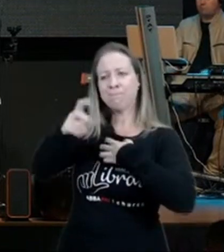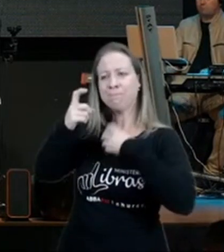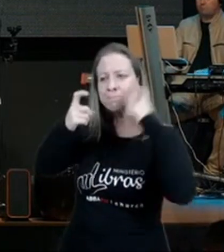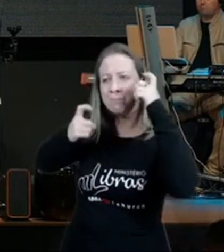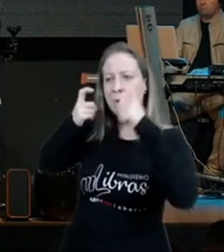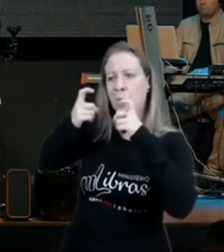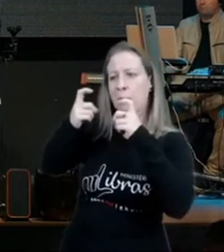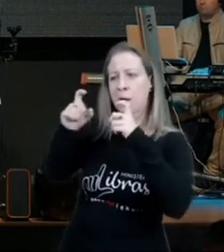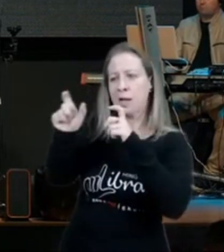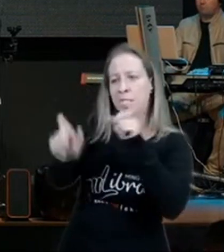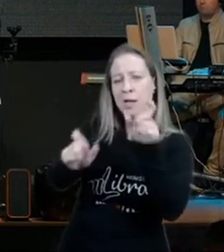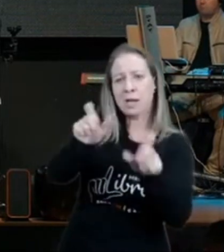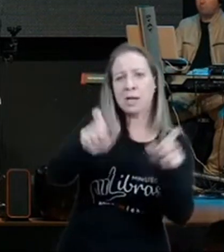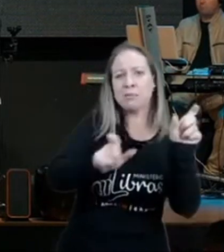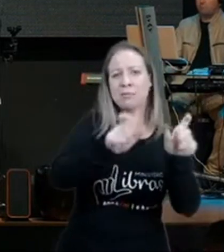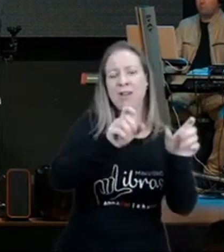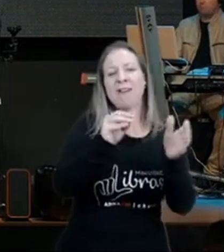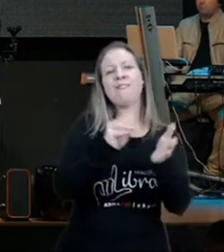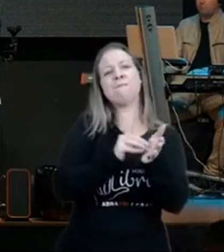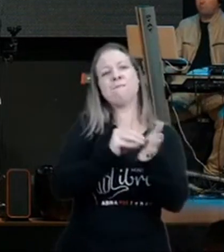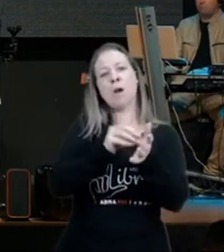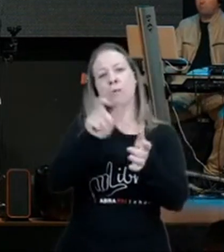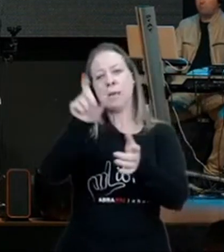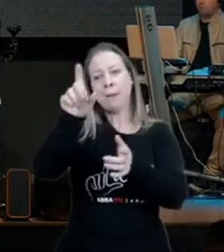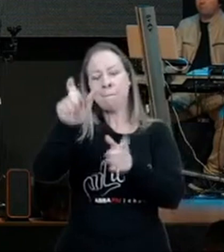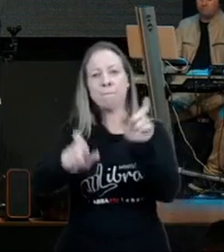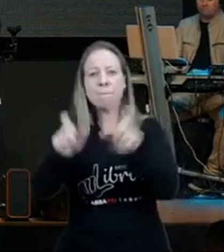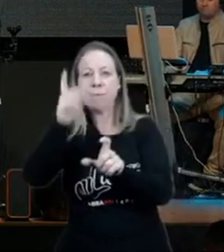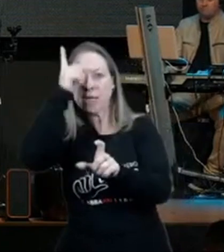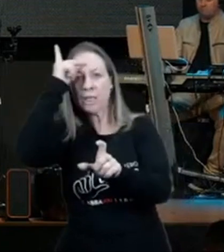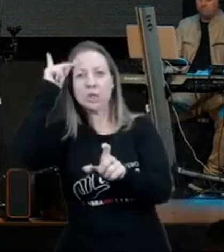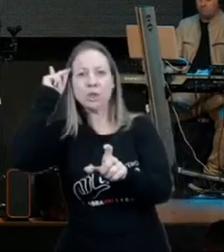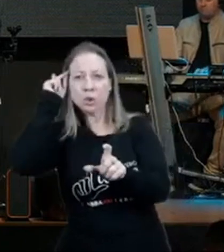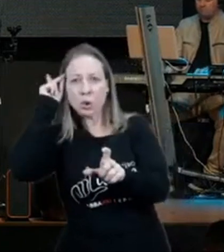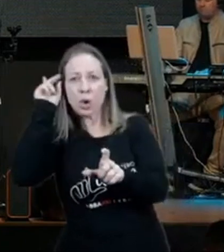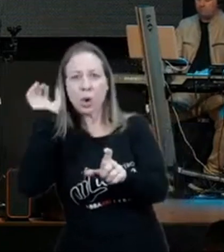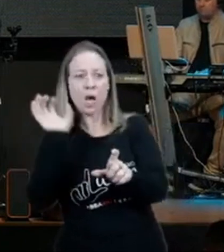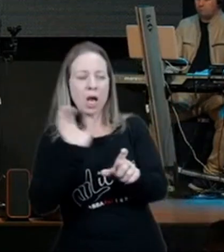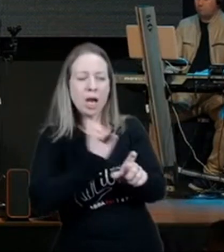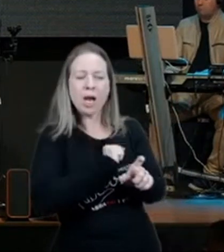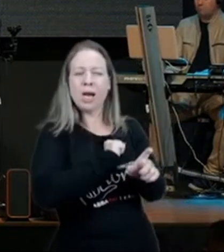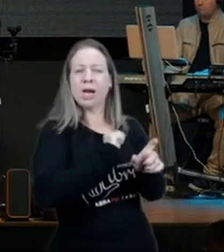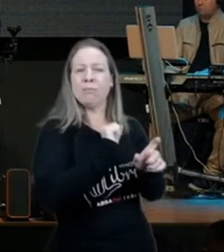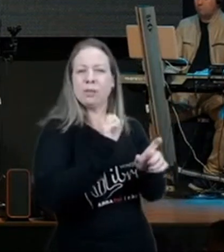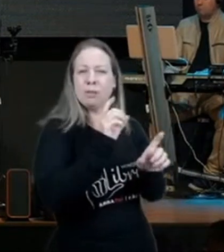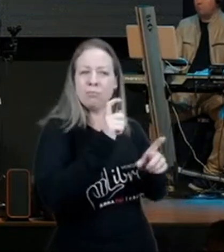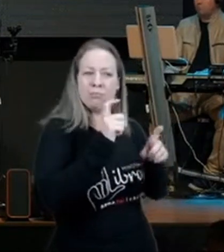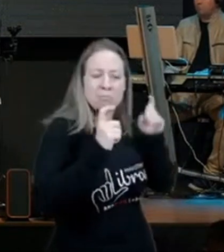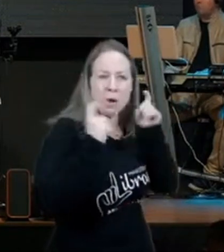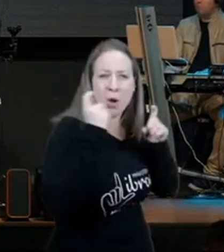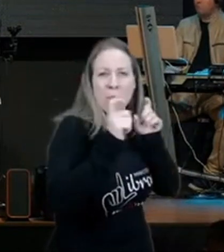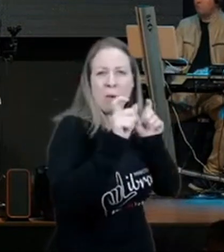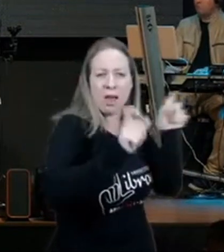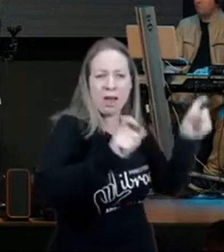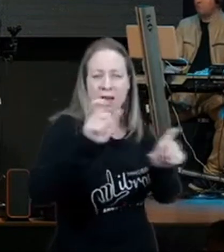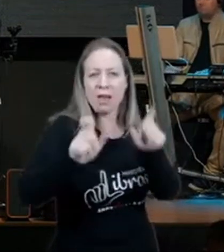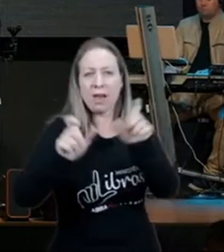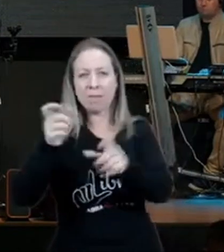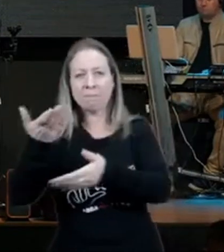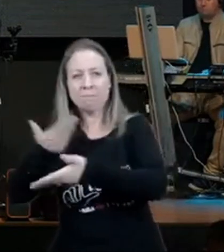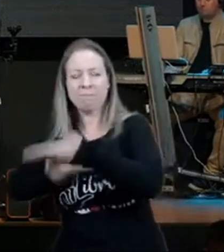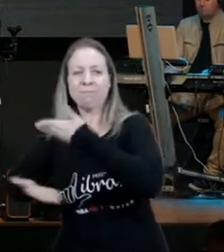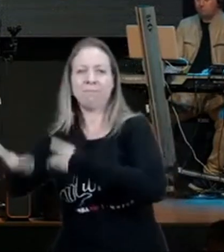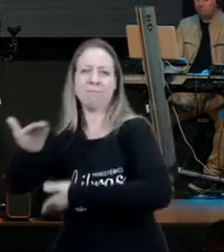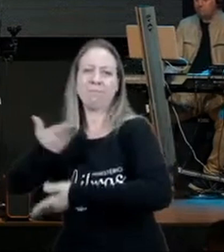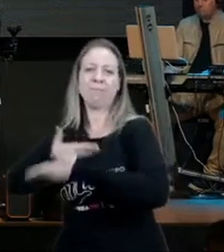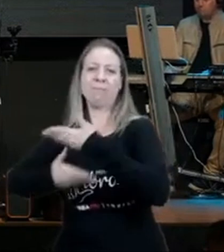está faltando Tito, na igreja, pastor, eu estou precisando de um Tito, glória a Deus, que Deus te dê Titos, muitos Titos, mas